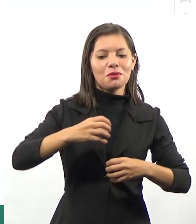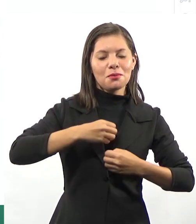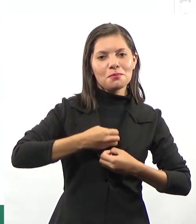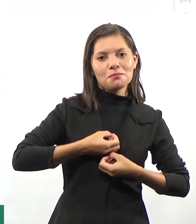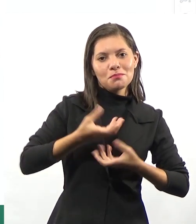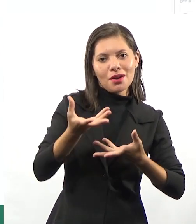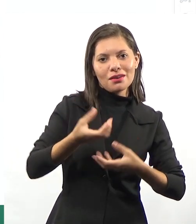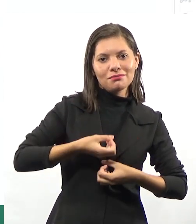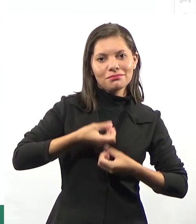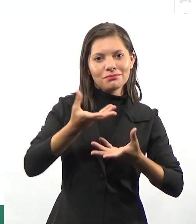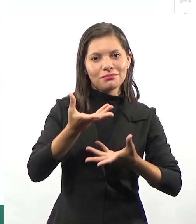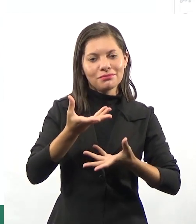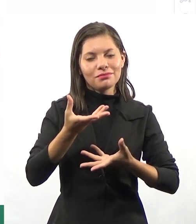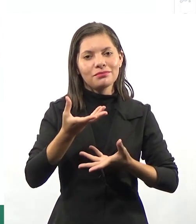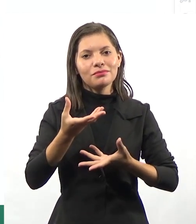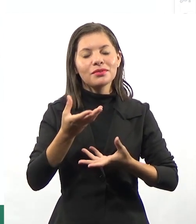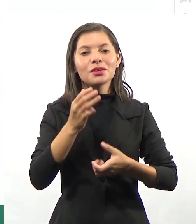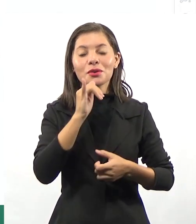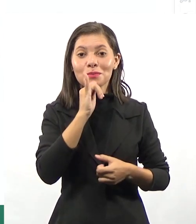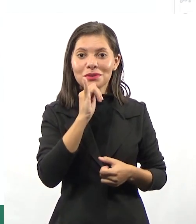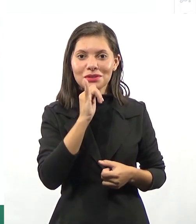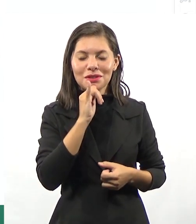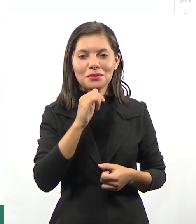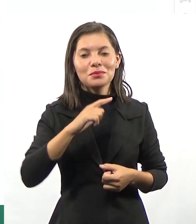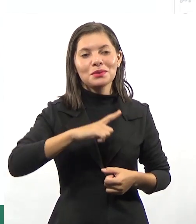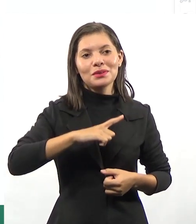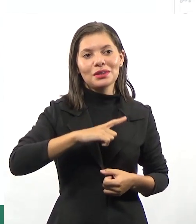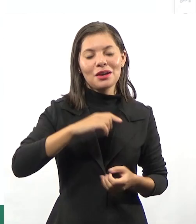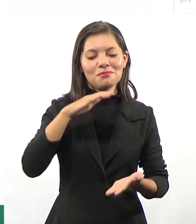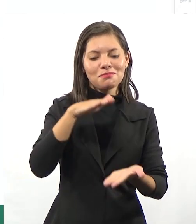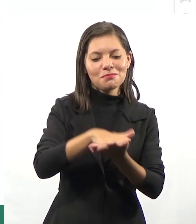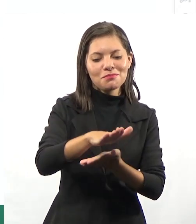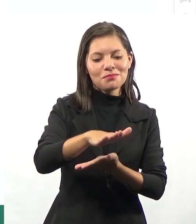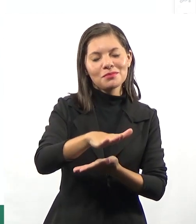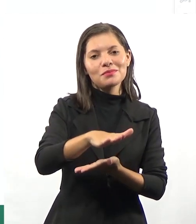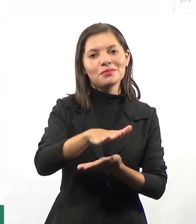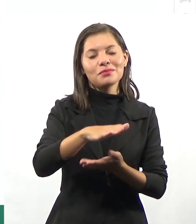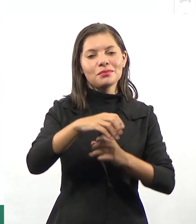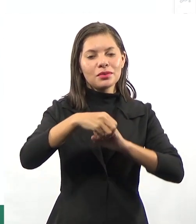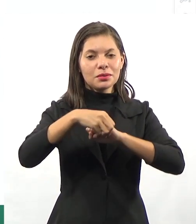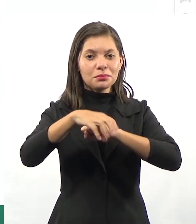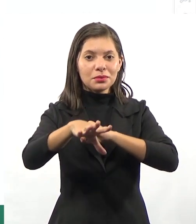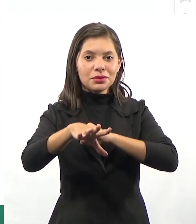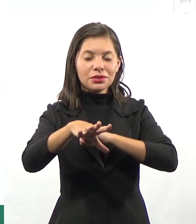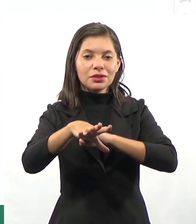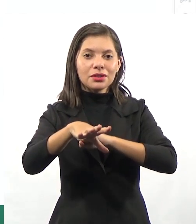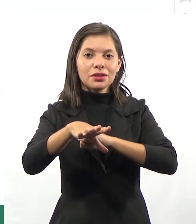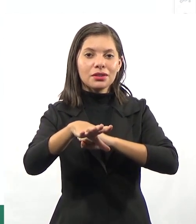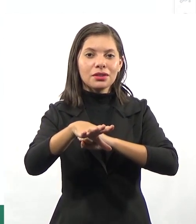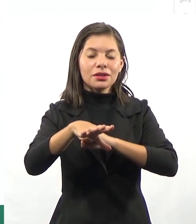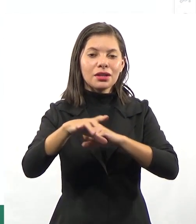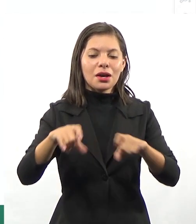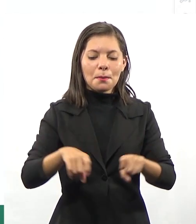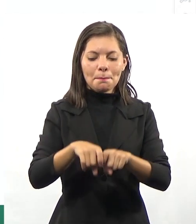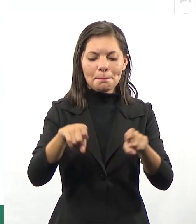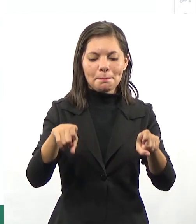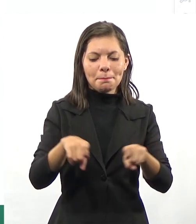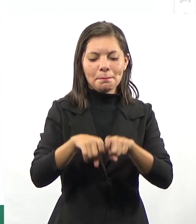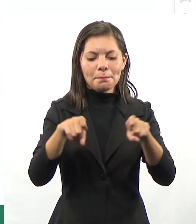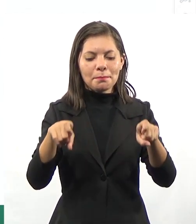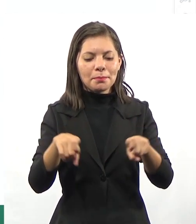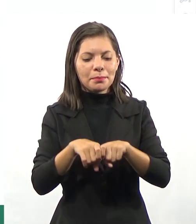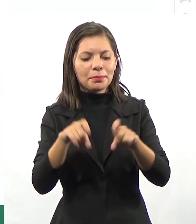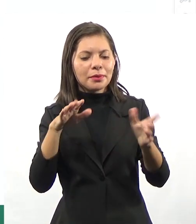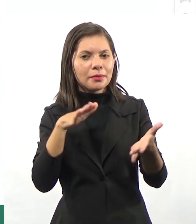expressar. Temos, por exemplo, a mídia impressa, com a máquina de